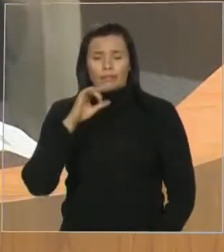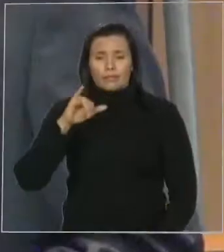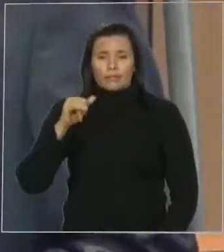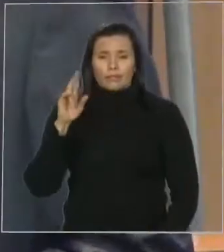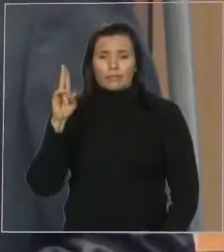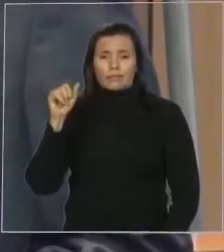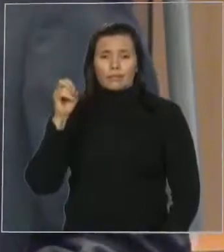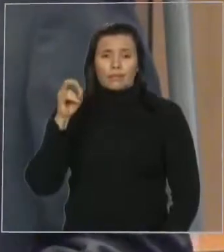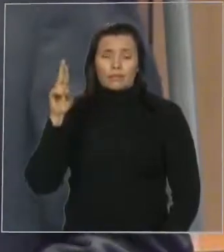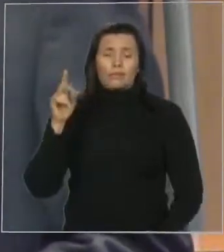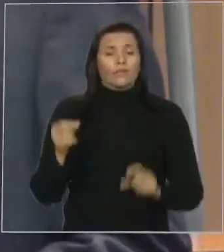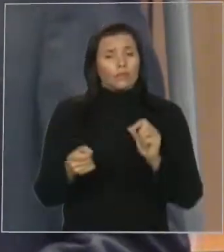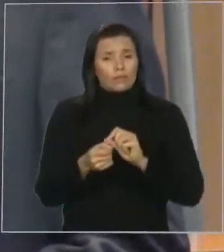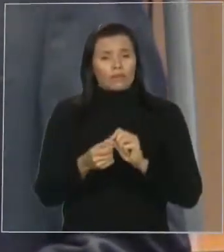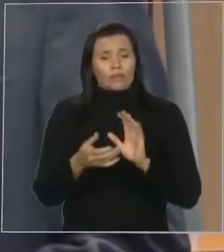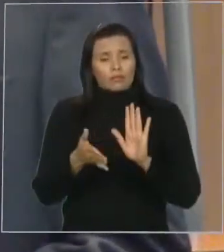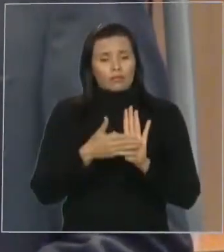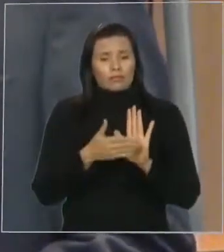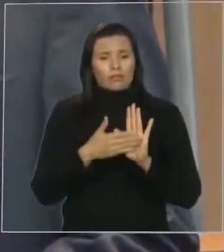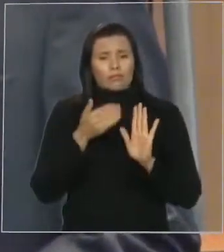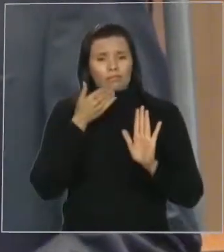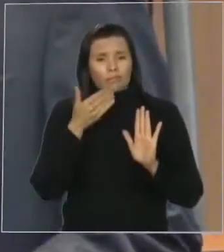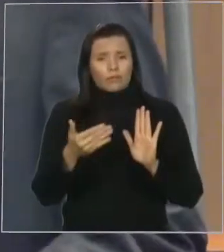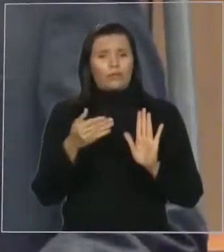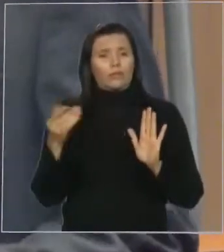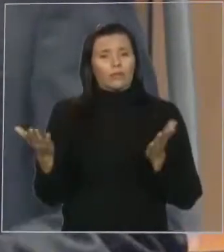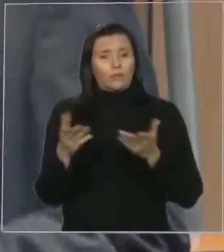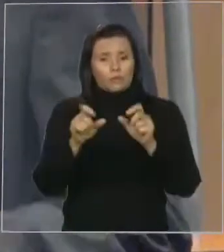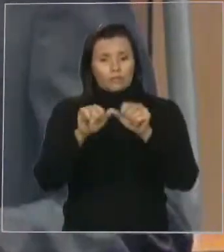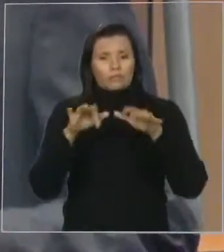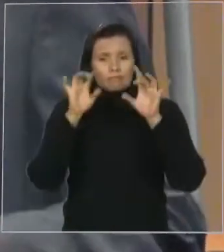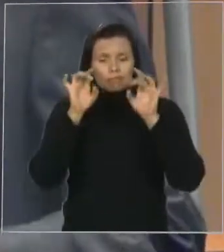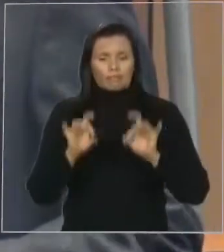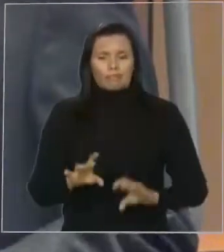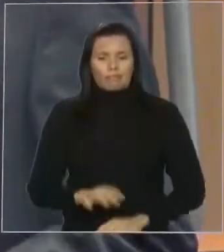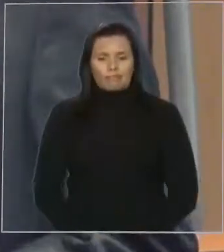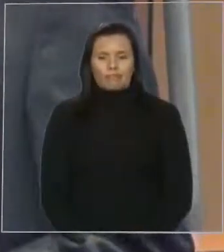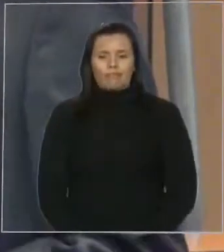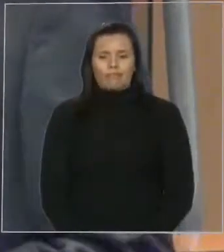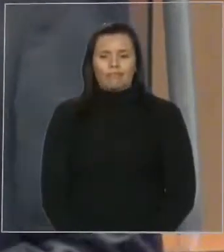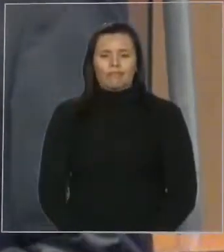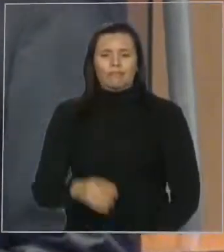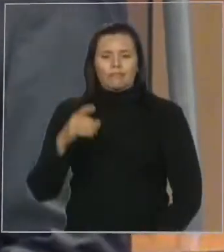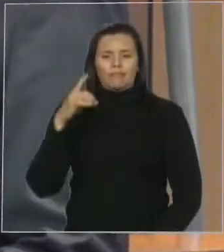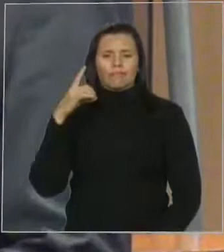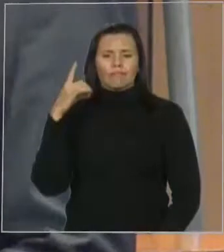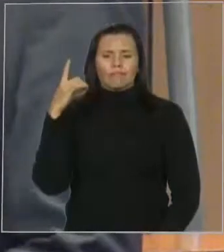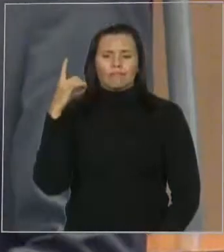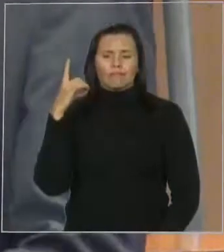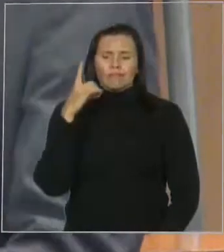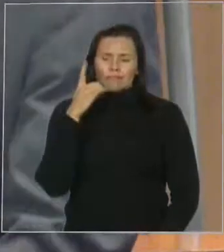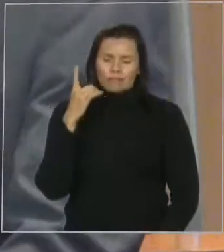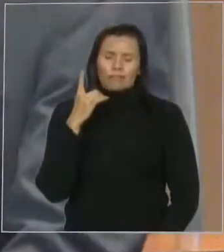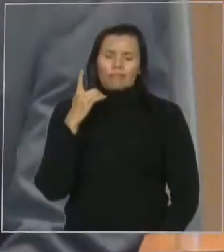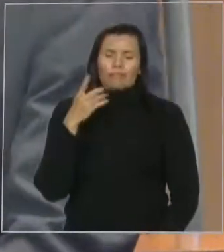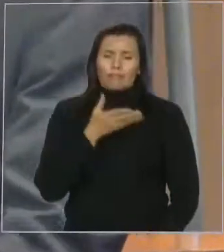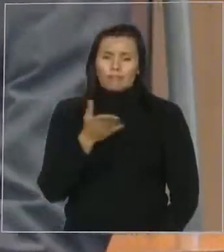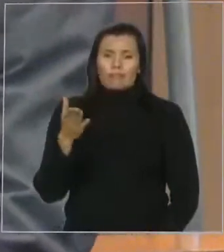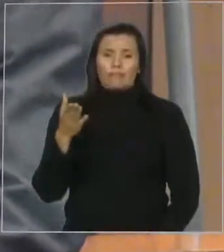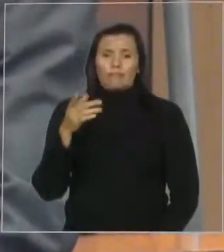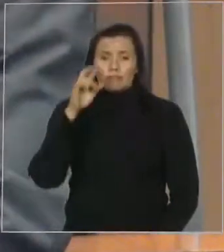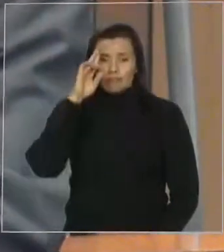destacar o que nós aprovamos hoje aqui nessa Casa. Nós